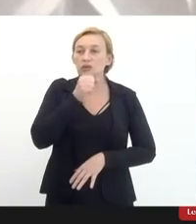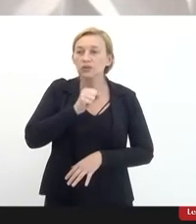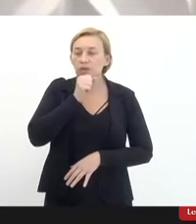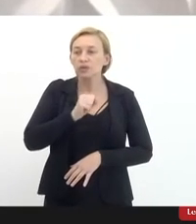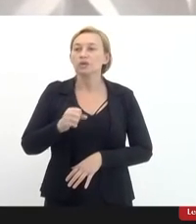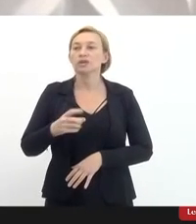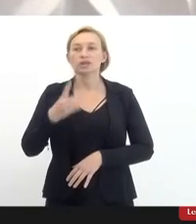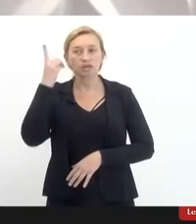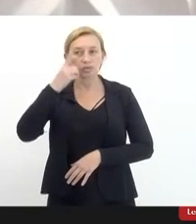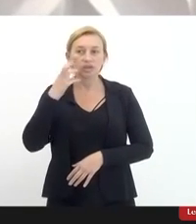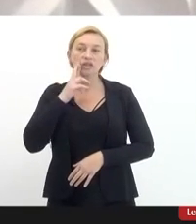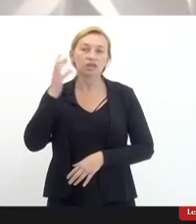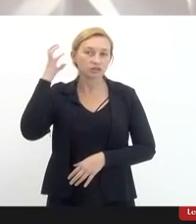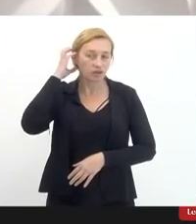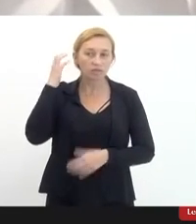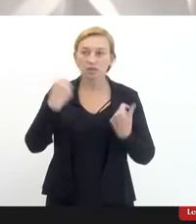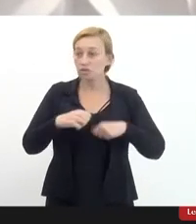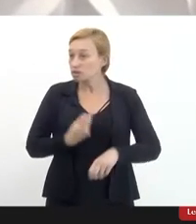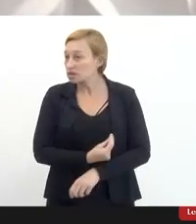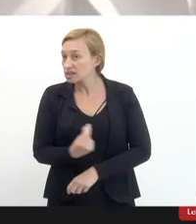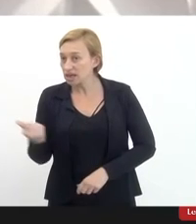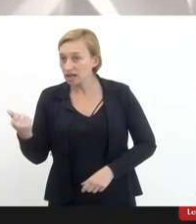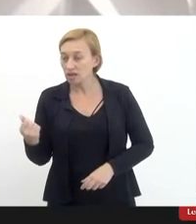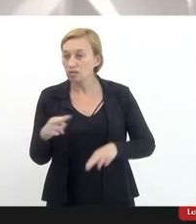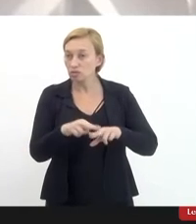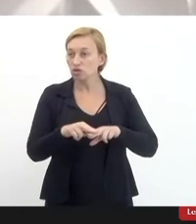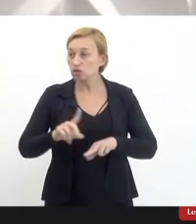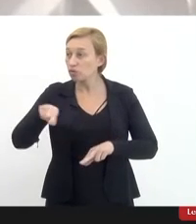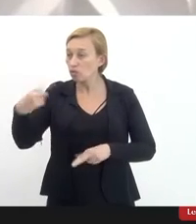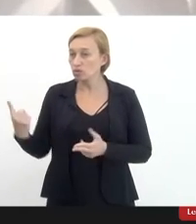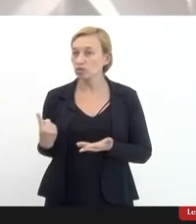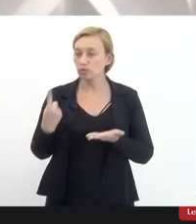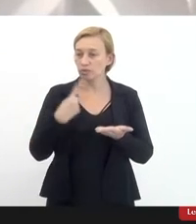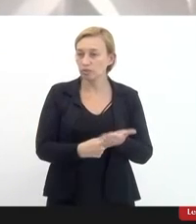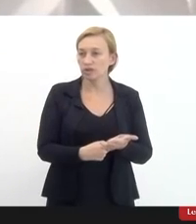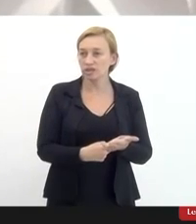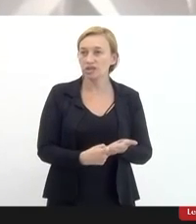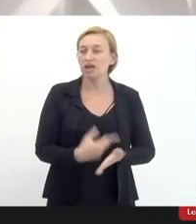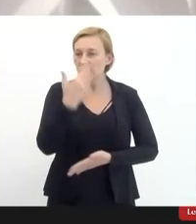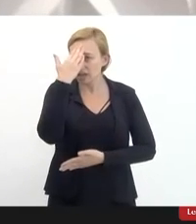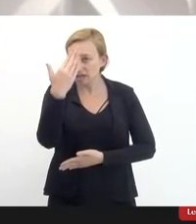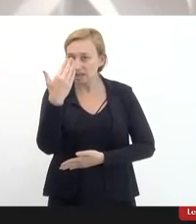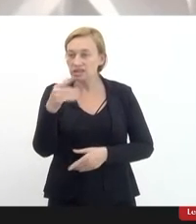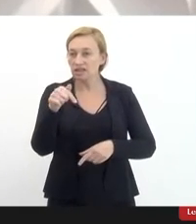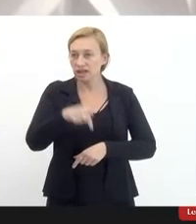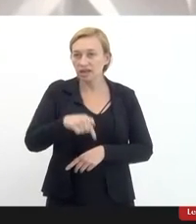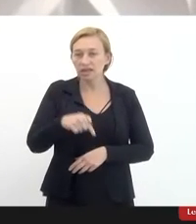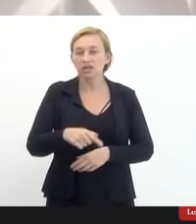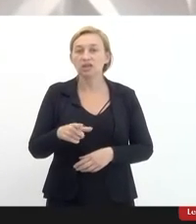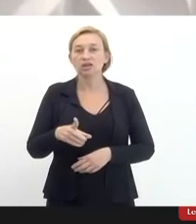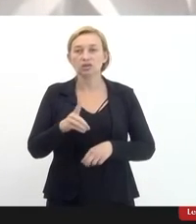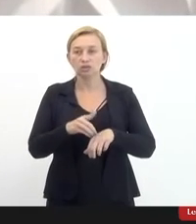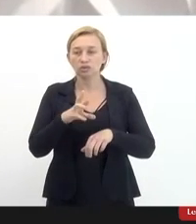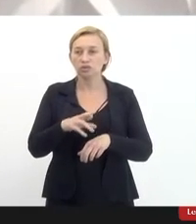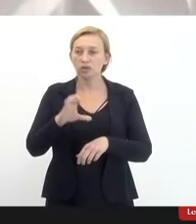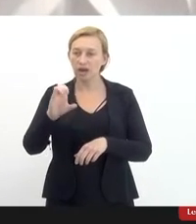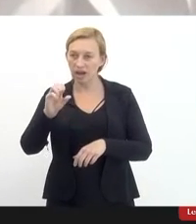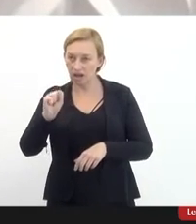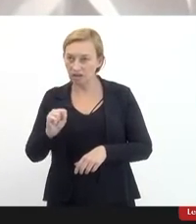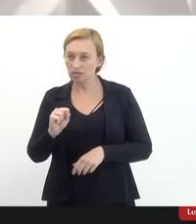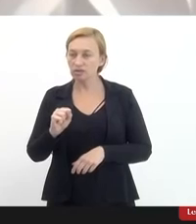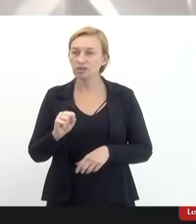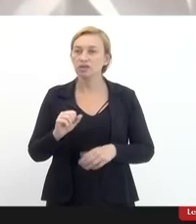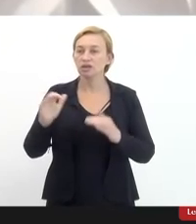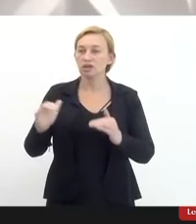Félix que precisou se ausentar em razão de outro compromisso agradecer aqui ao doutor Carlos Eduardo da